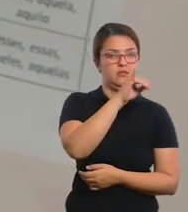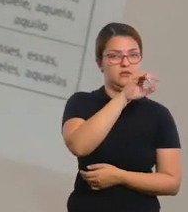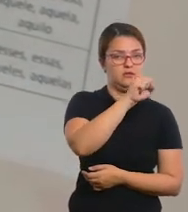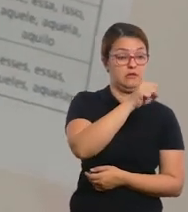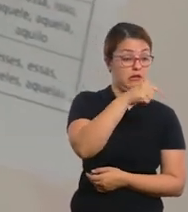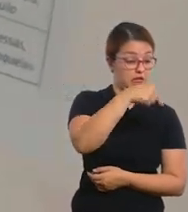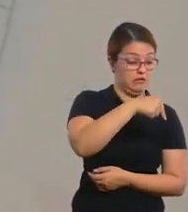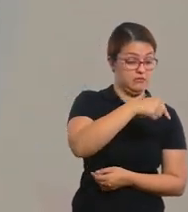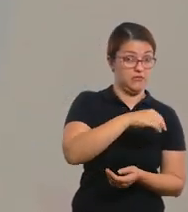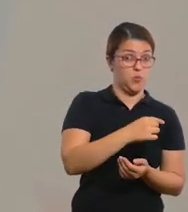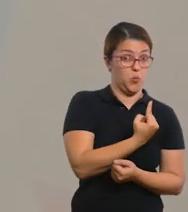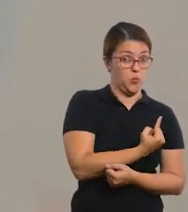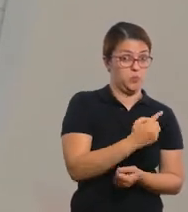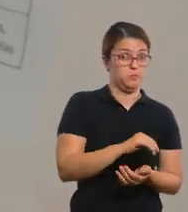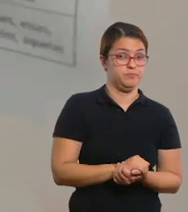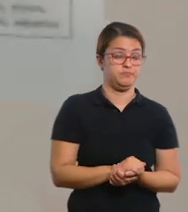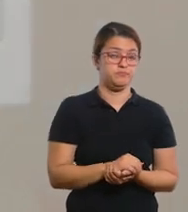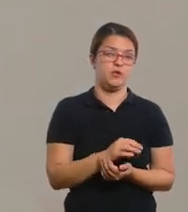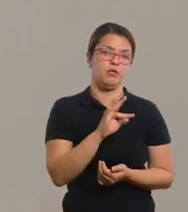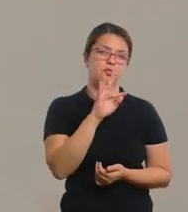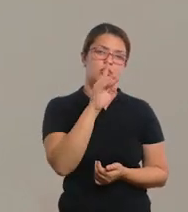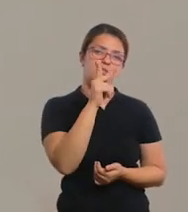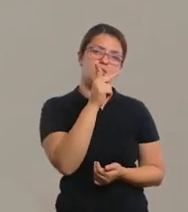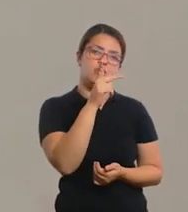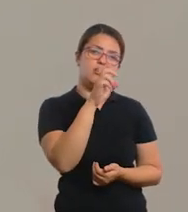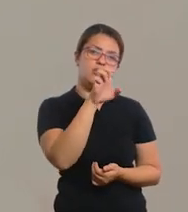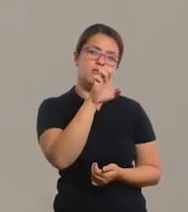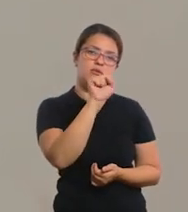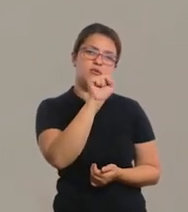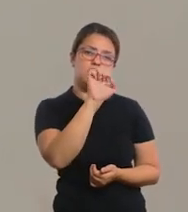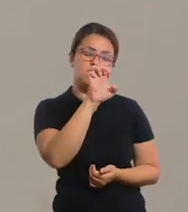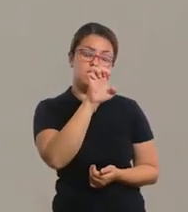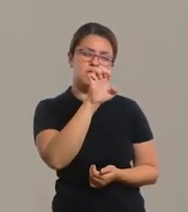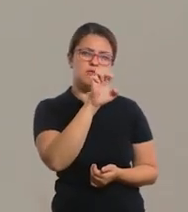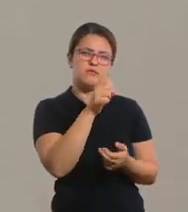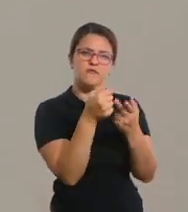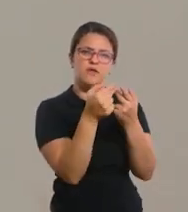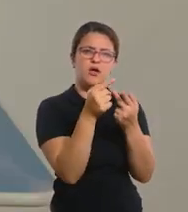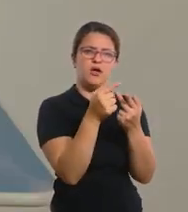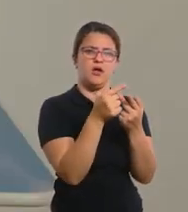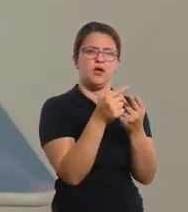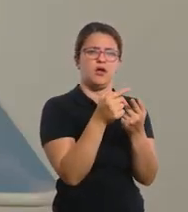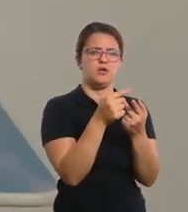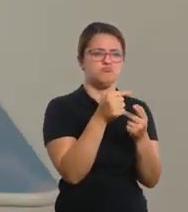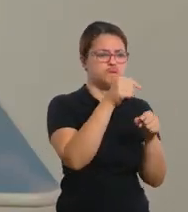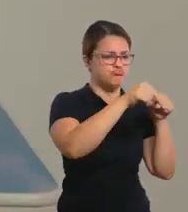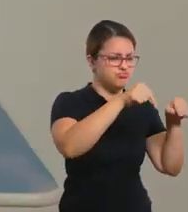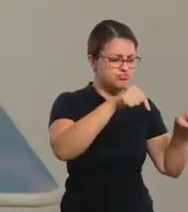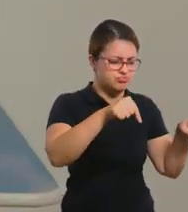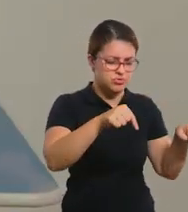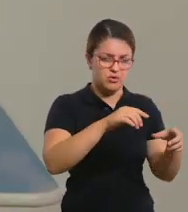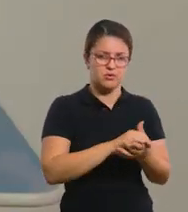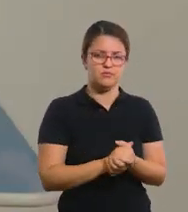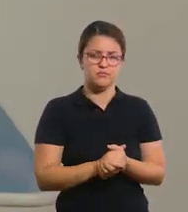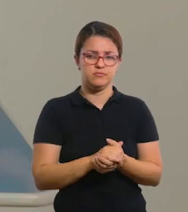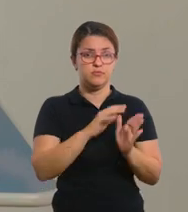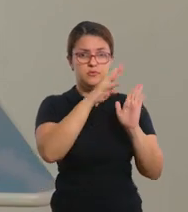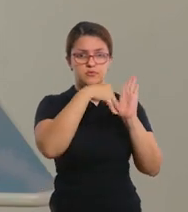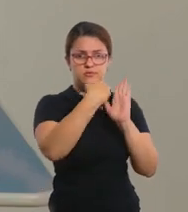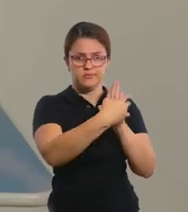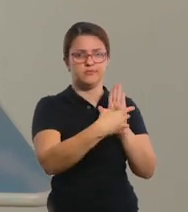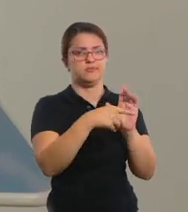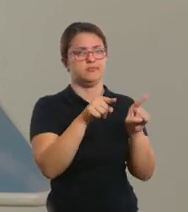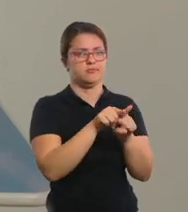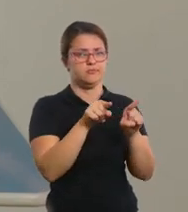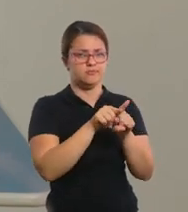Serve também para aqueles e aquelas. Vocês vão consultar a tabelinha para construir a frase no caderno, ok?